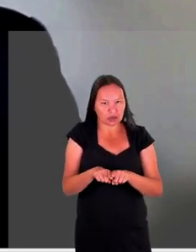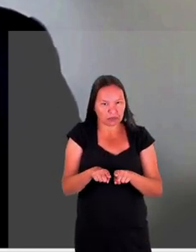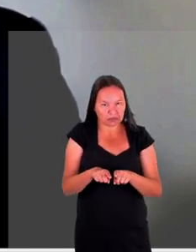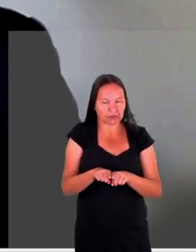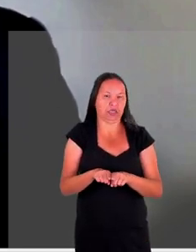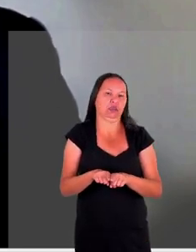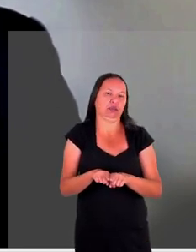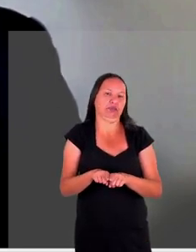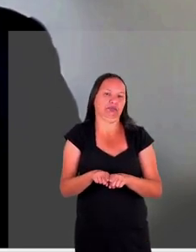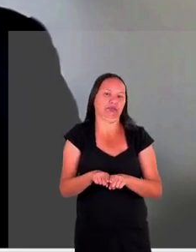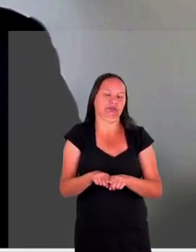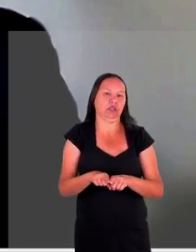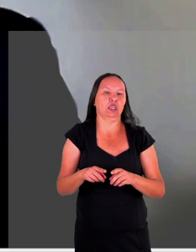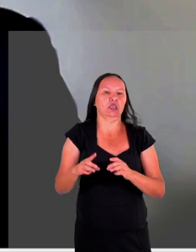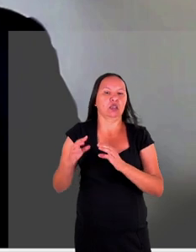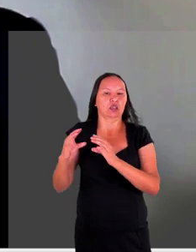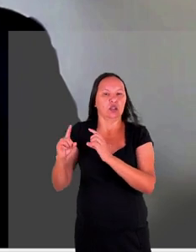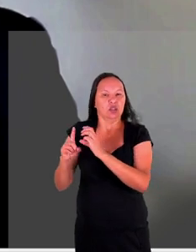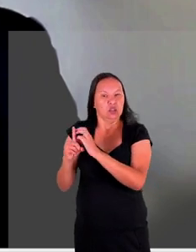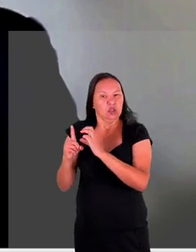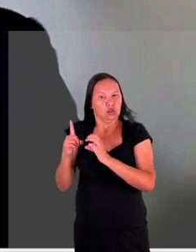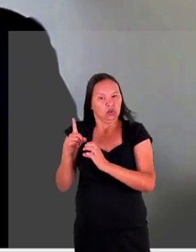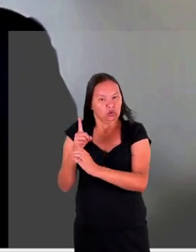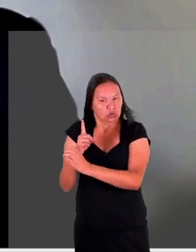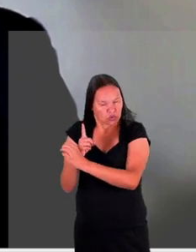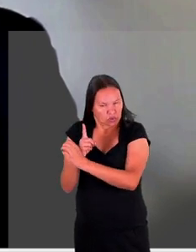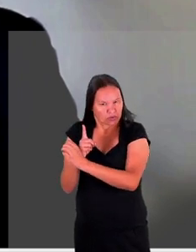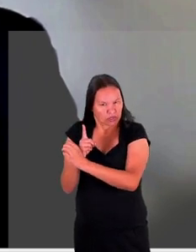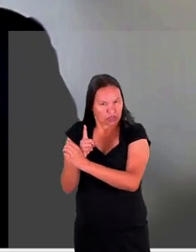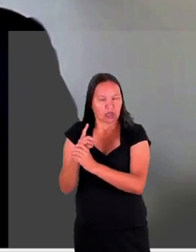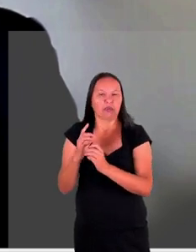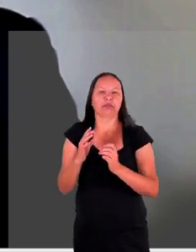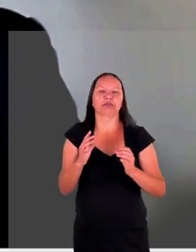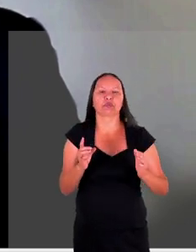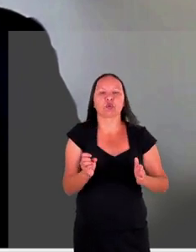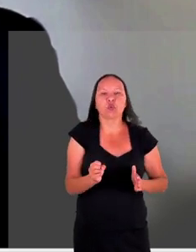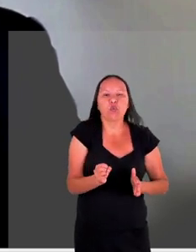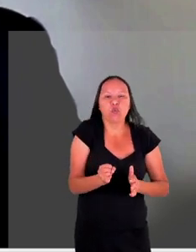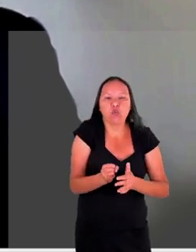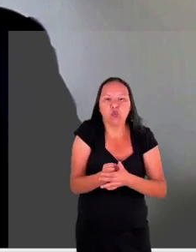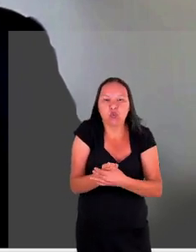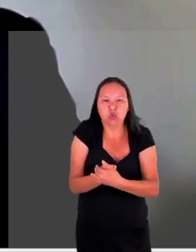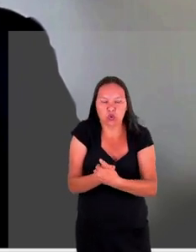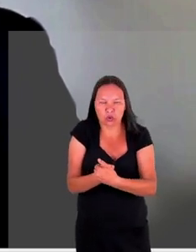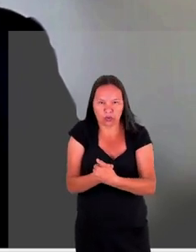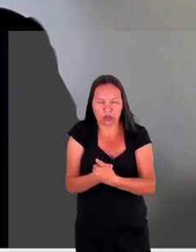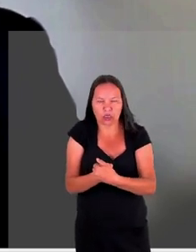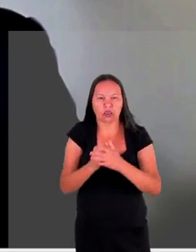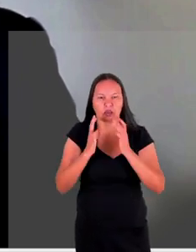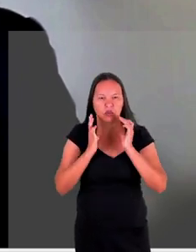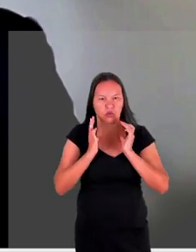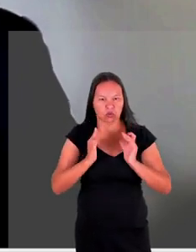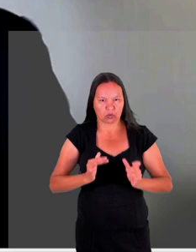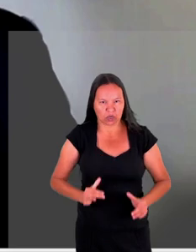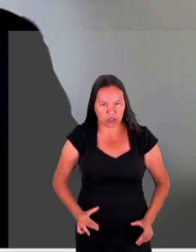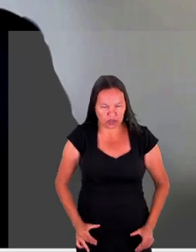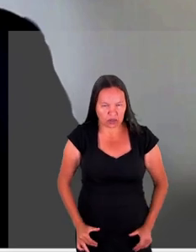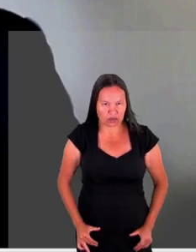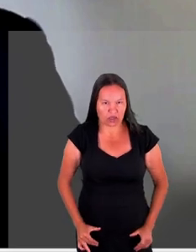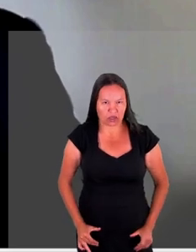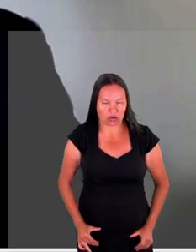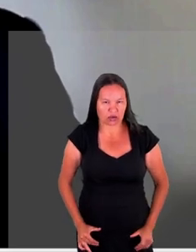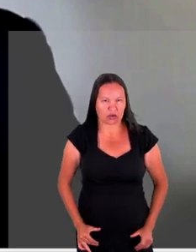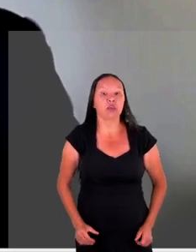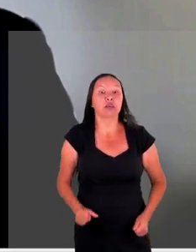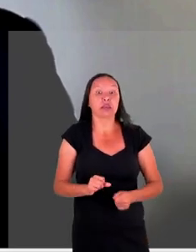e essa situação do acolhimento humanitário é um acolhimento estabelecido vou nominar dessa maneira por ato